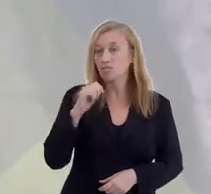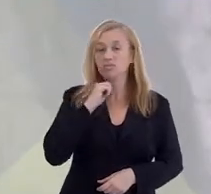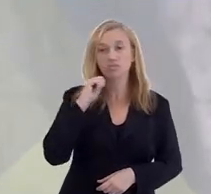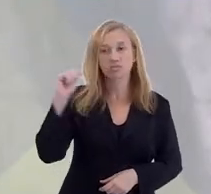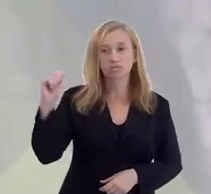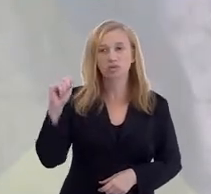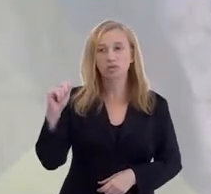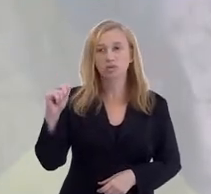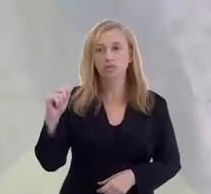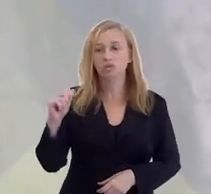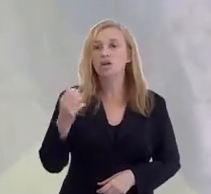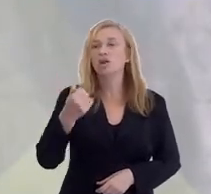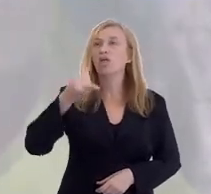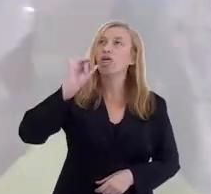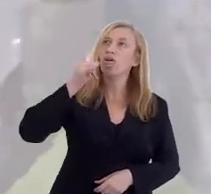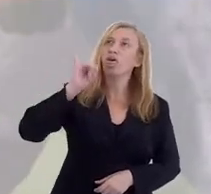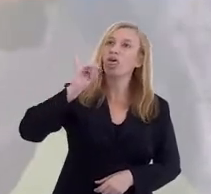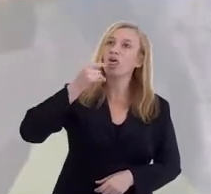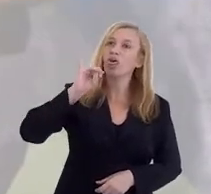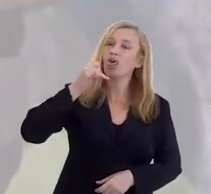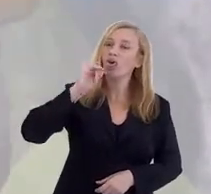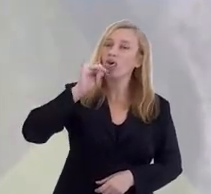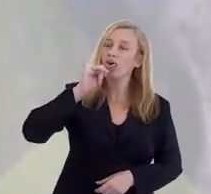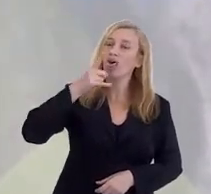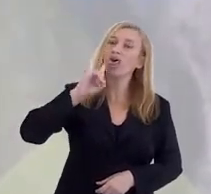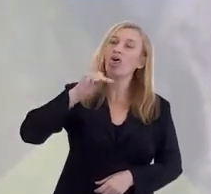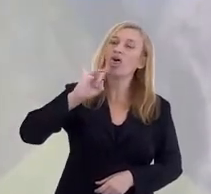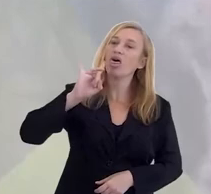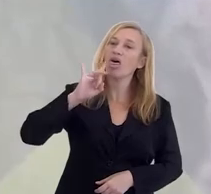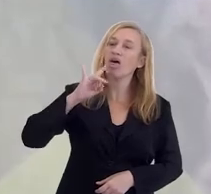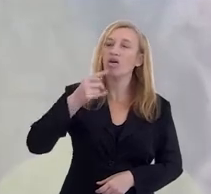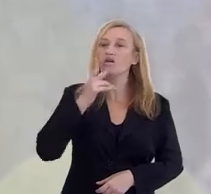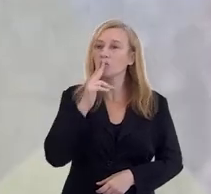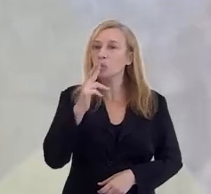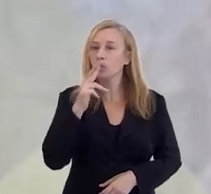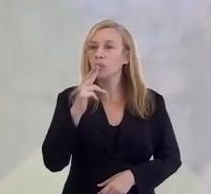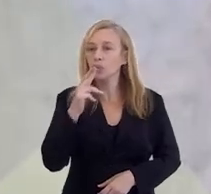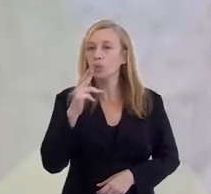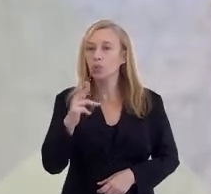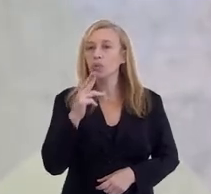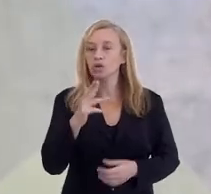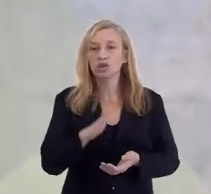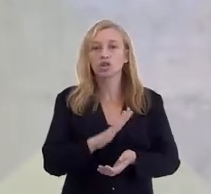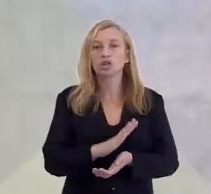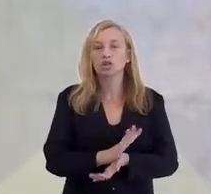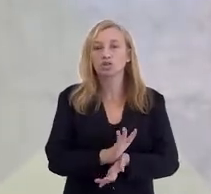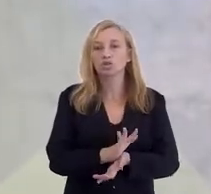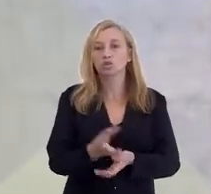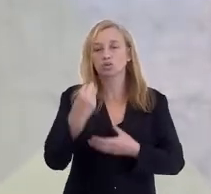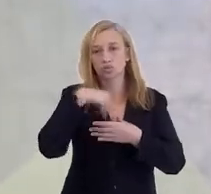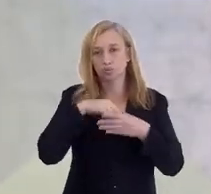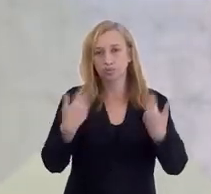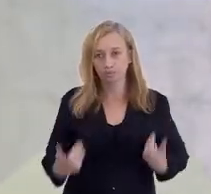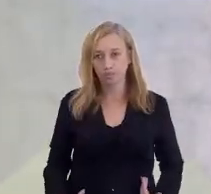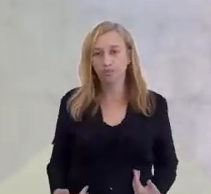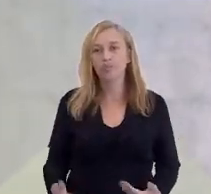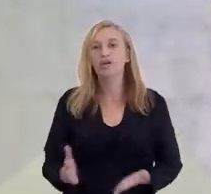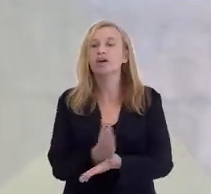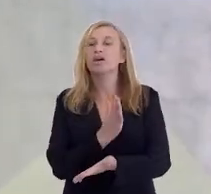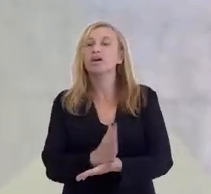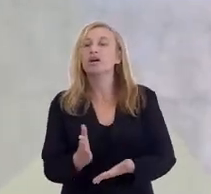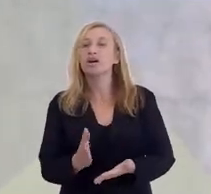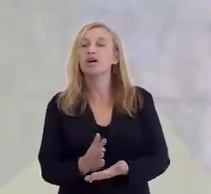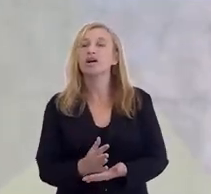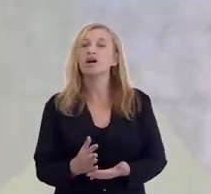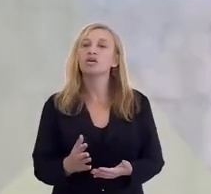disse, ele cometeu suicídio indireto, ele bebia muito. Ele fumava e acabou destruindo o organismo. Então,